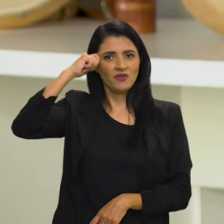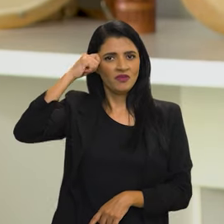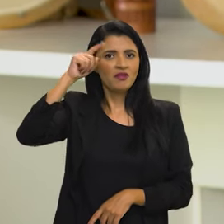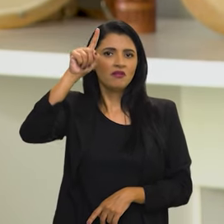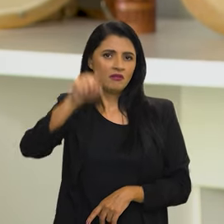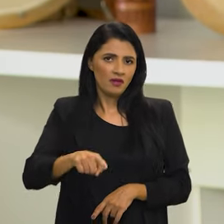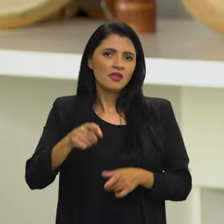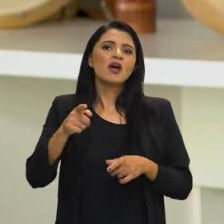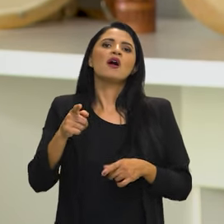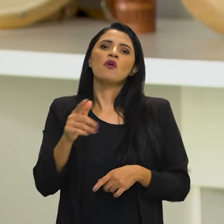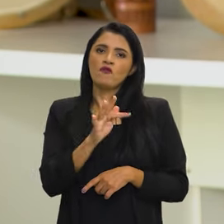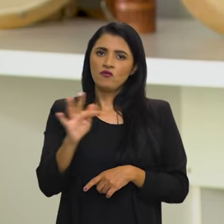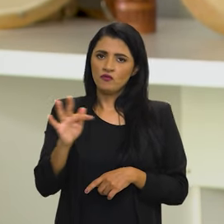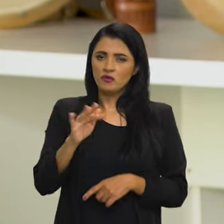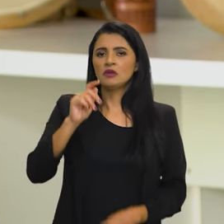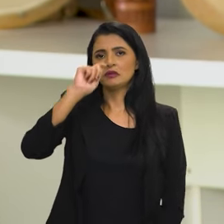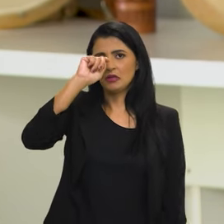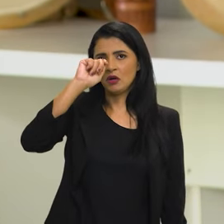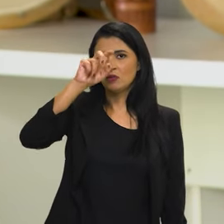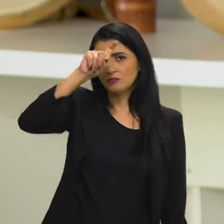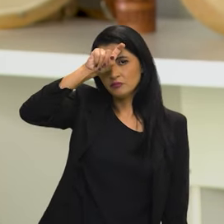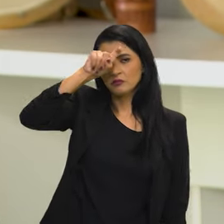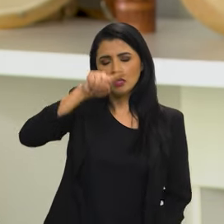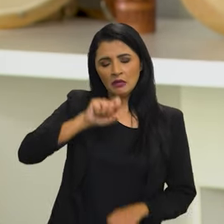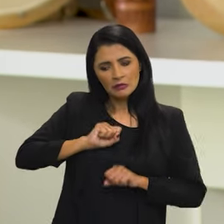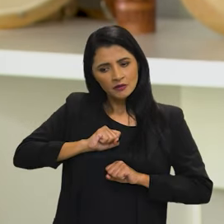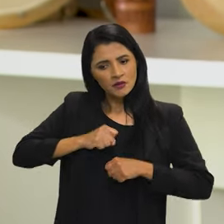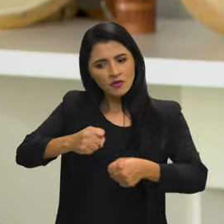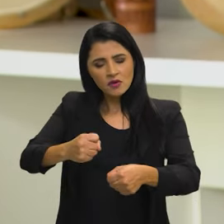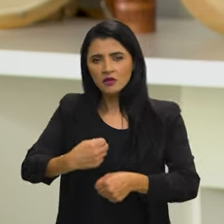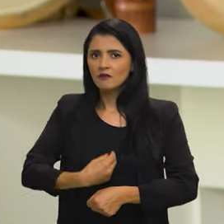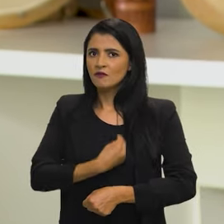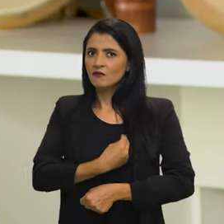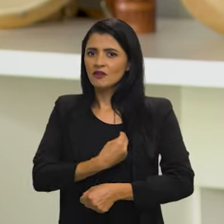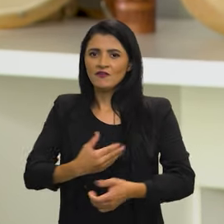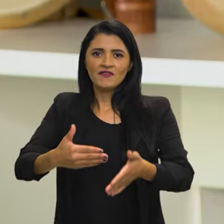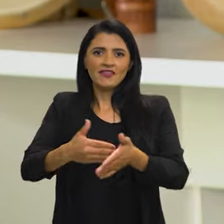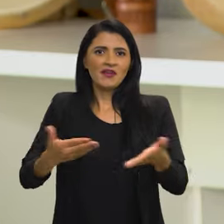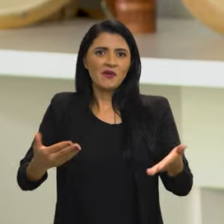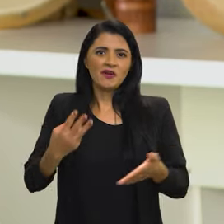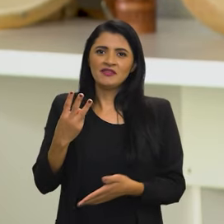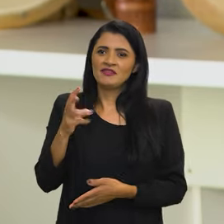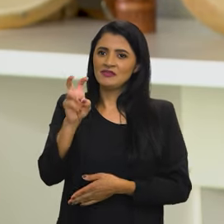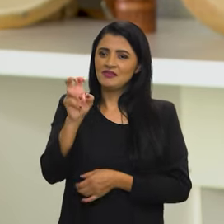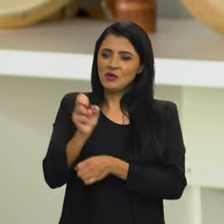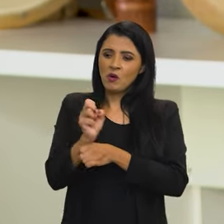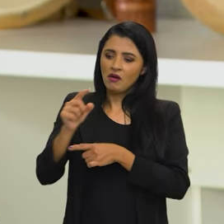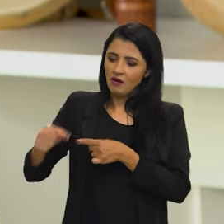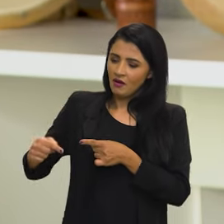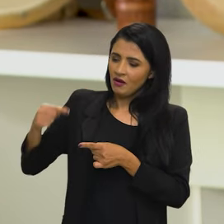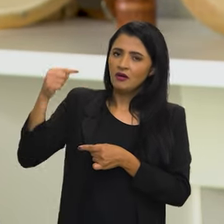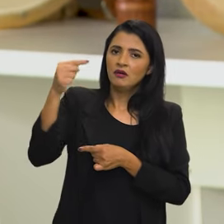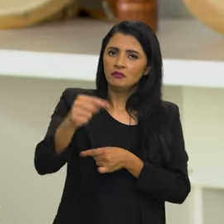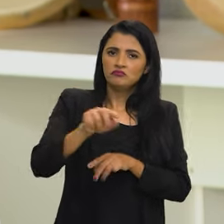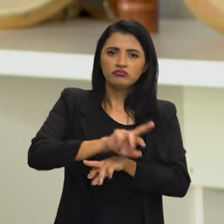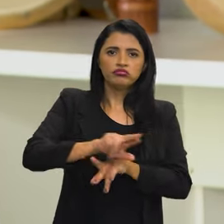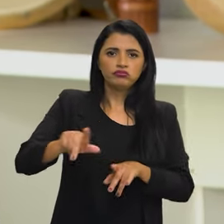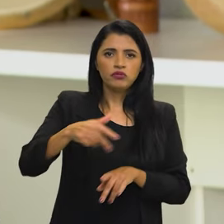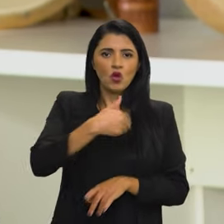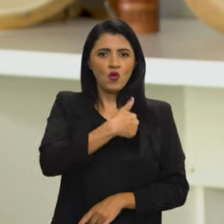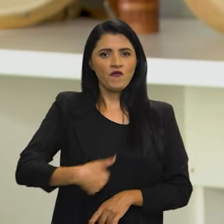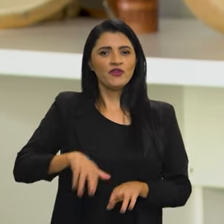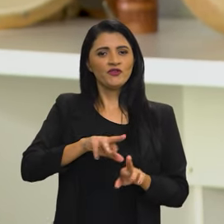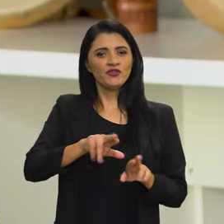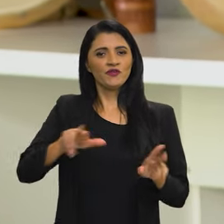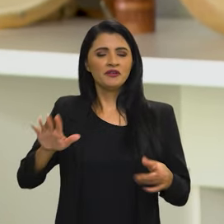a Fundação Cultural Palmares existir resistir estar viva 35 anos depois passando por